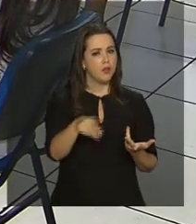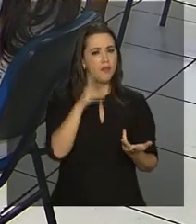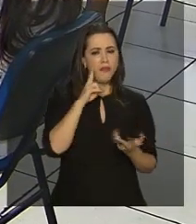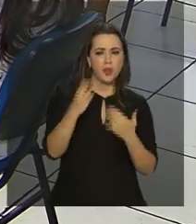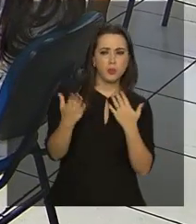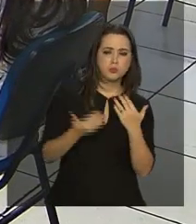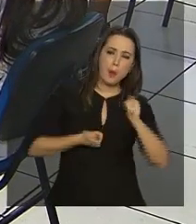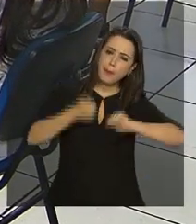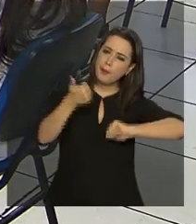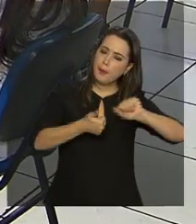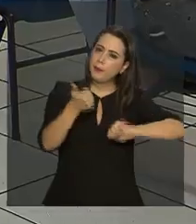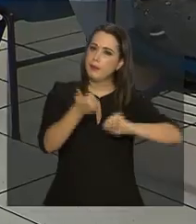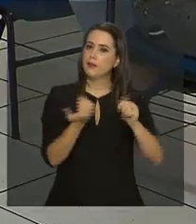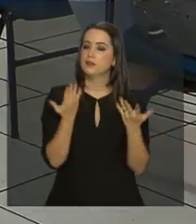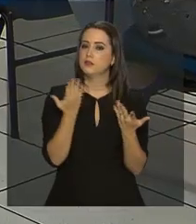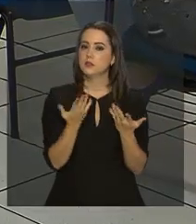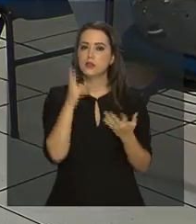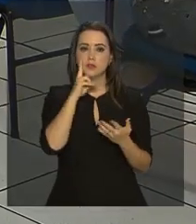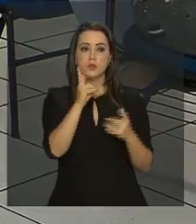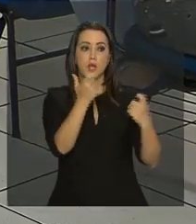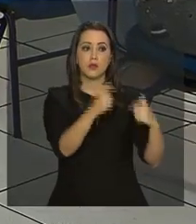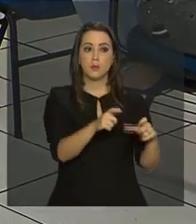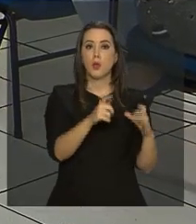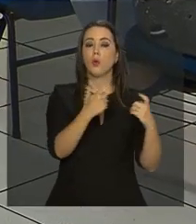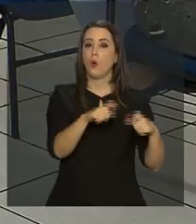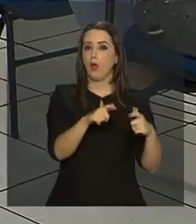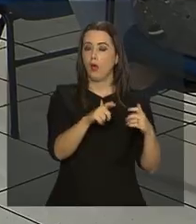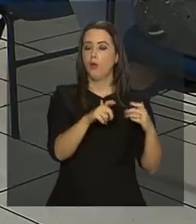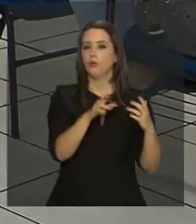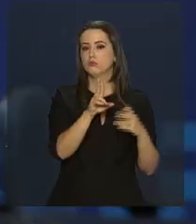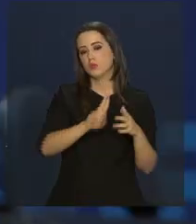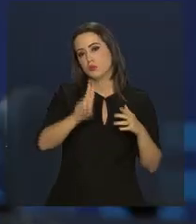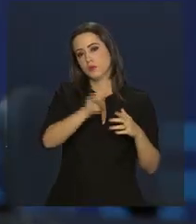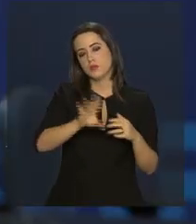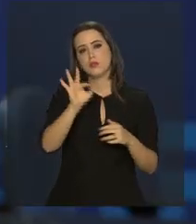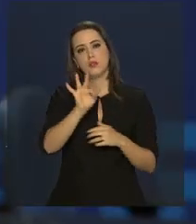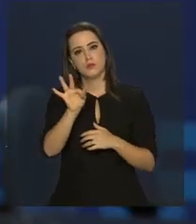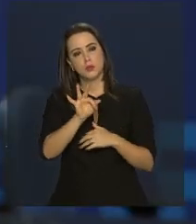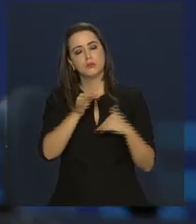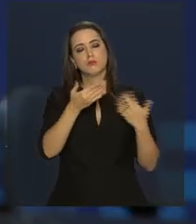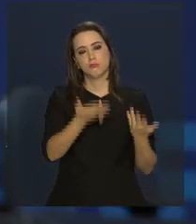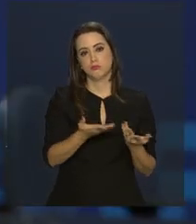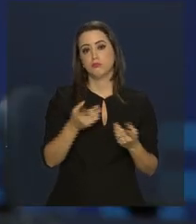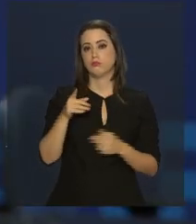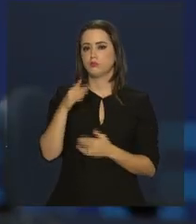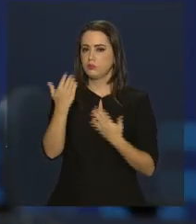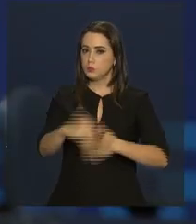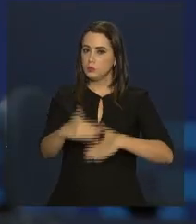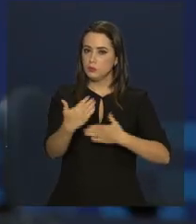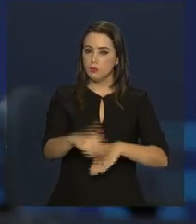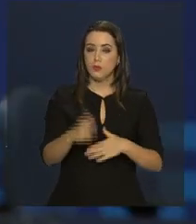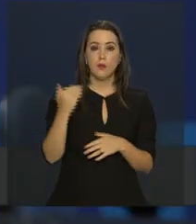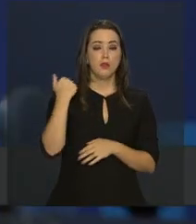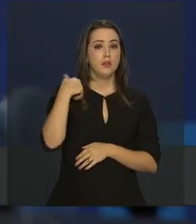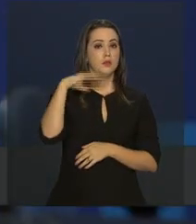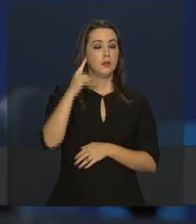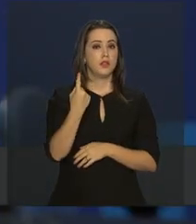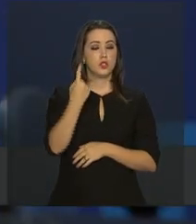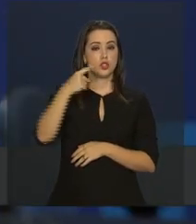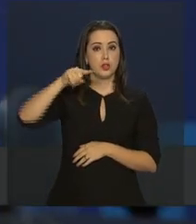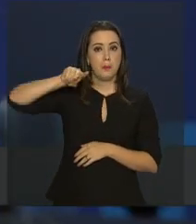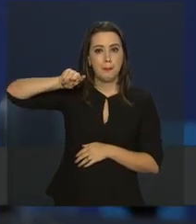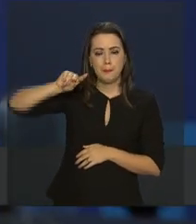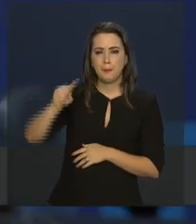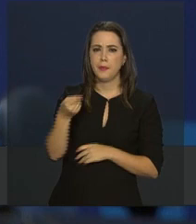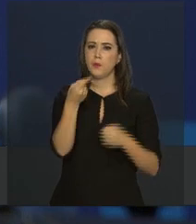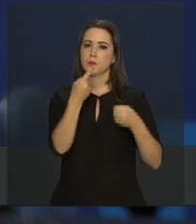qualidade dos cursos e das instituições de ensino superior. As provas foram aplicadas em mais de 1.300